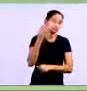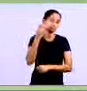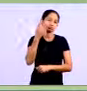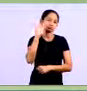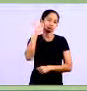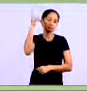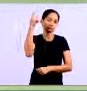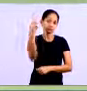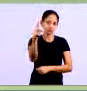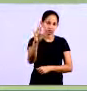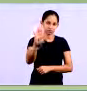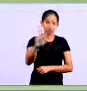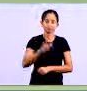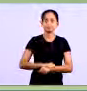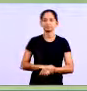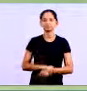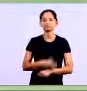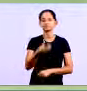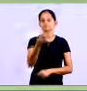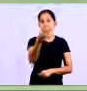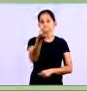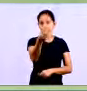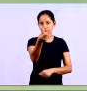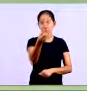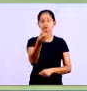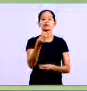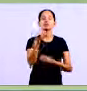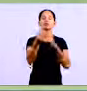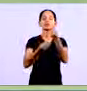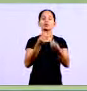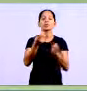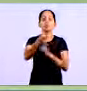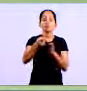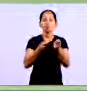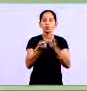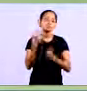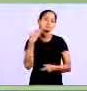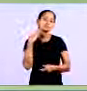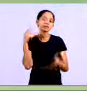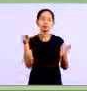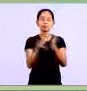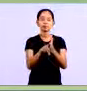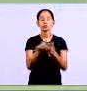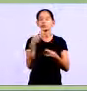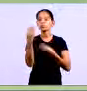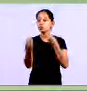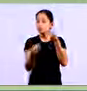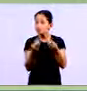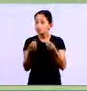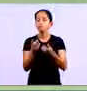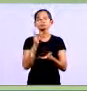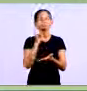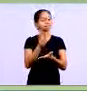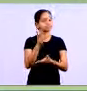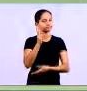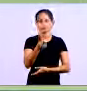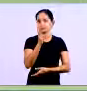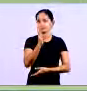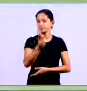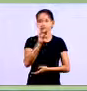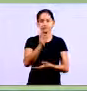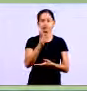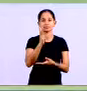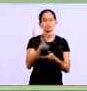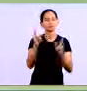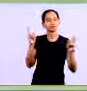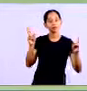6 Como realizar o controle bancário Né Bom Você vai realizar o controle bancário Através do controle de movimentação Nas moviment